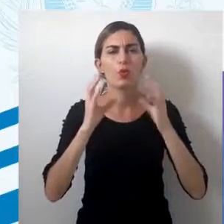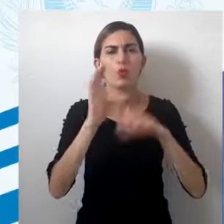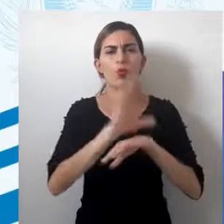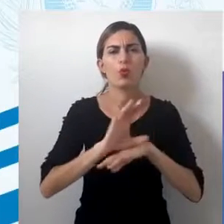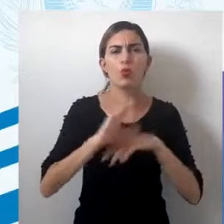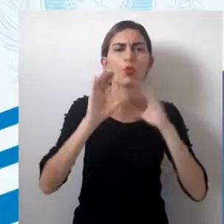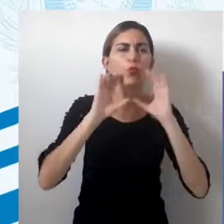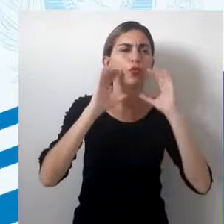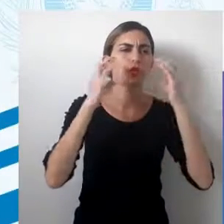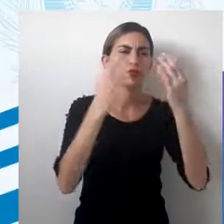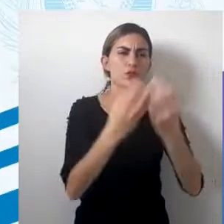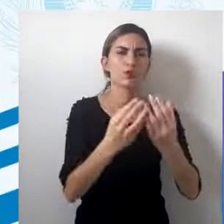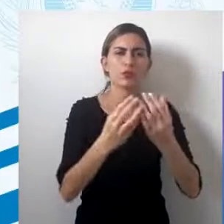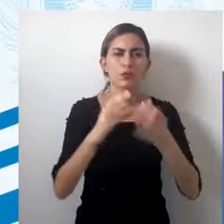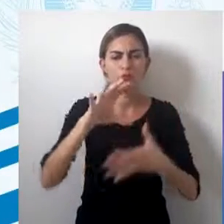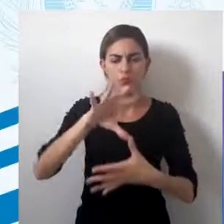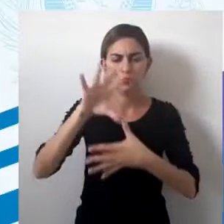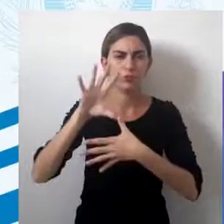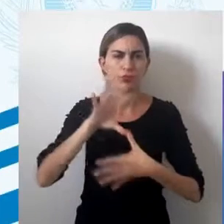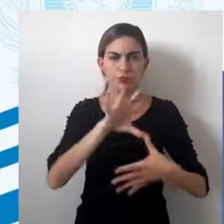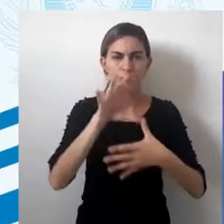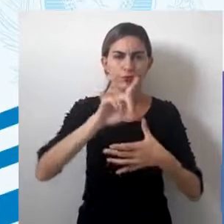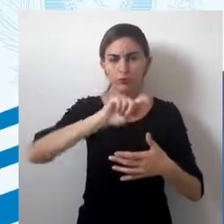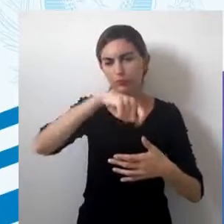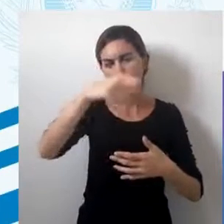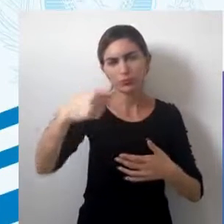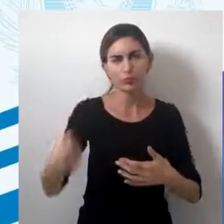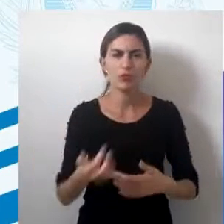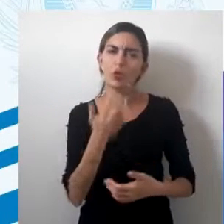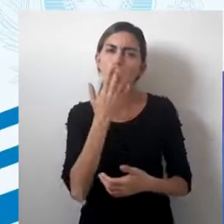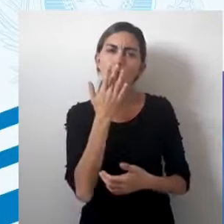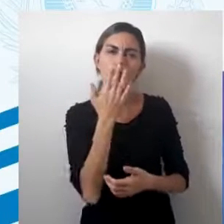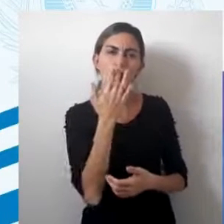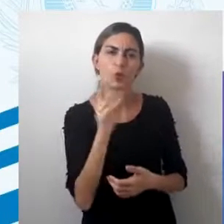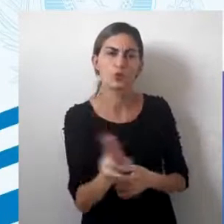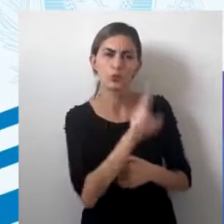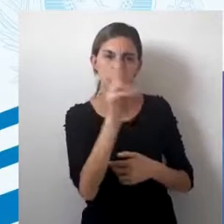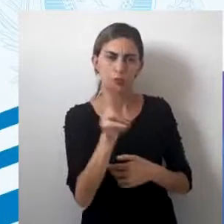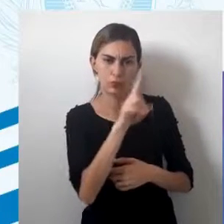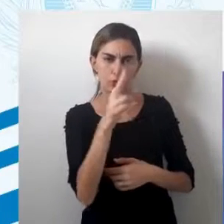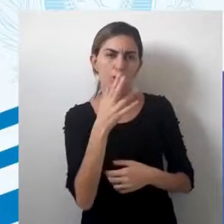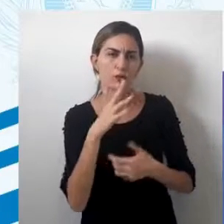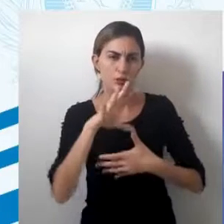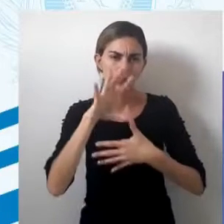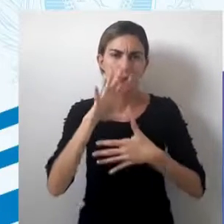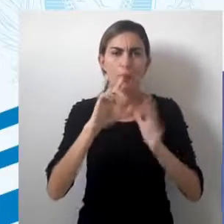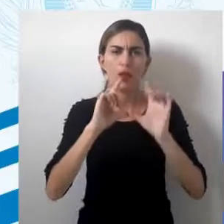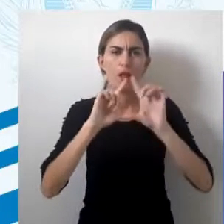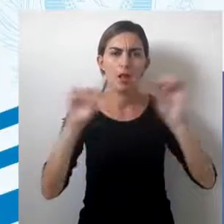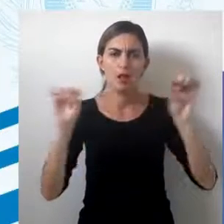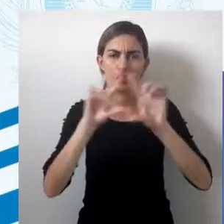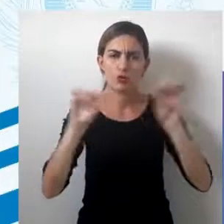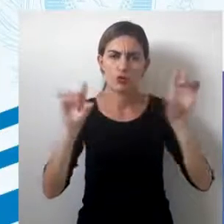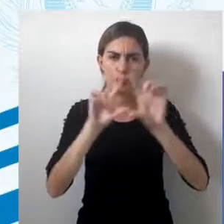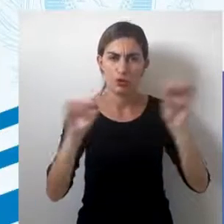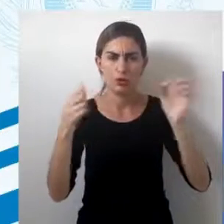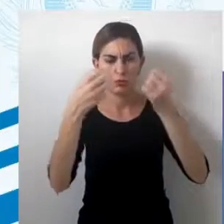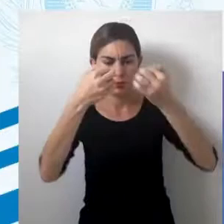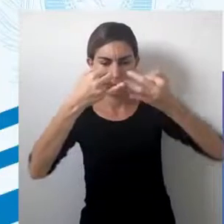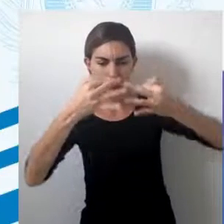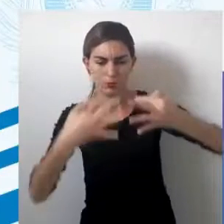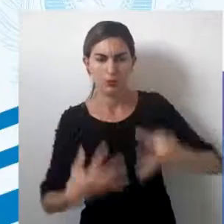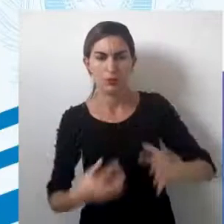cartográficas que são símbolos ou cores utilizadas no mapa, a legenda que explica